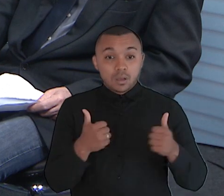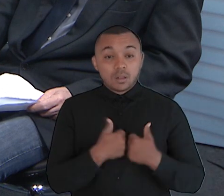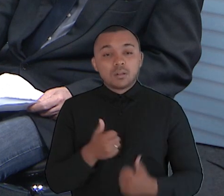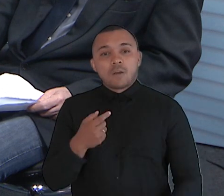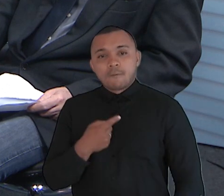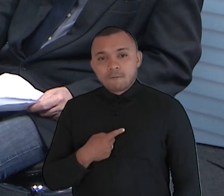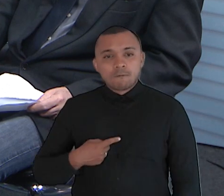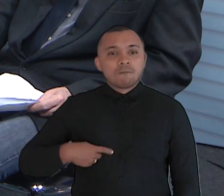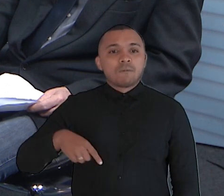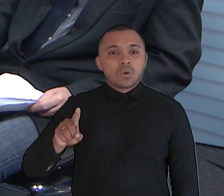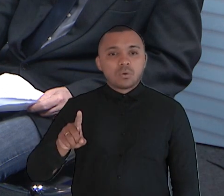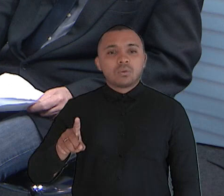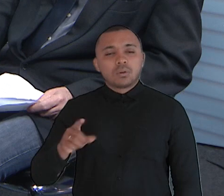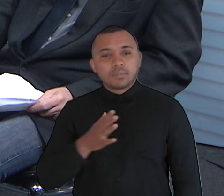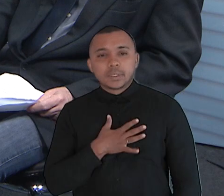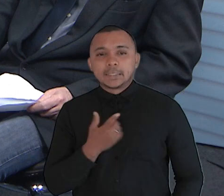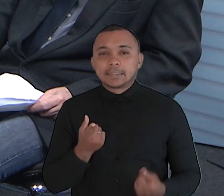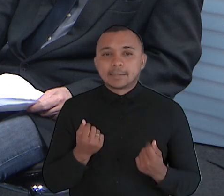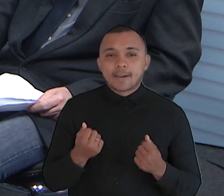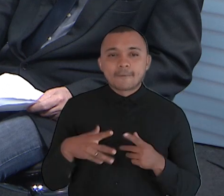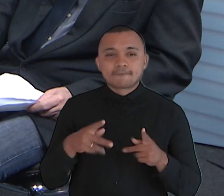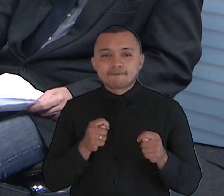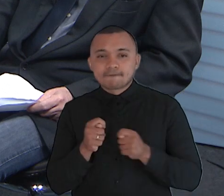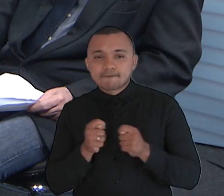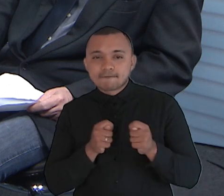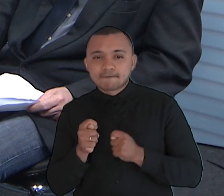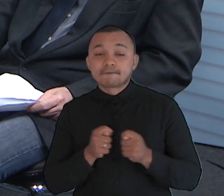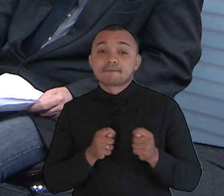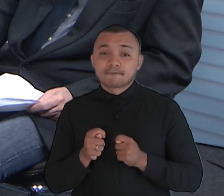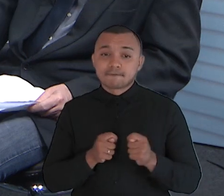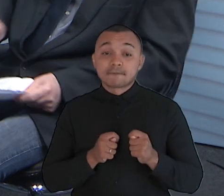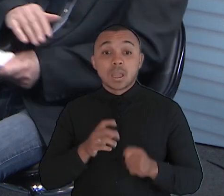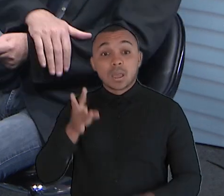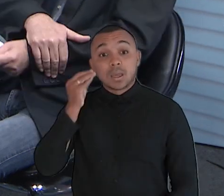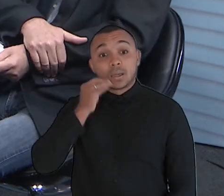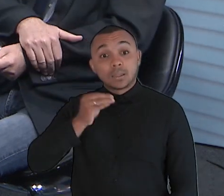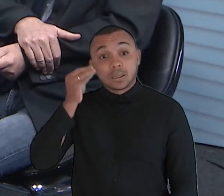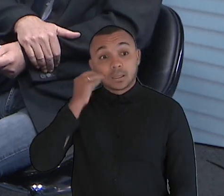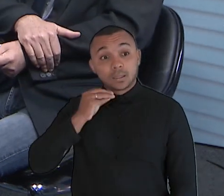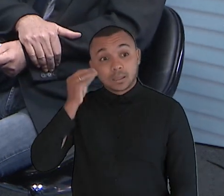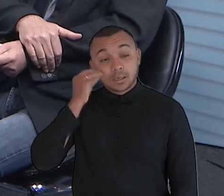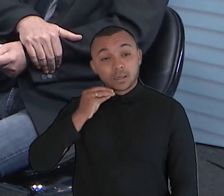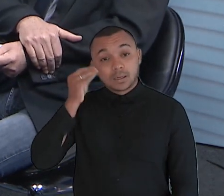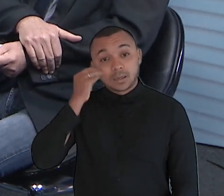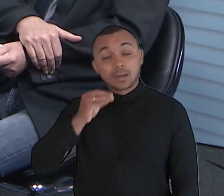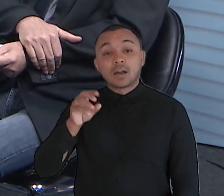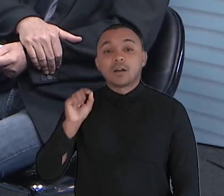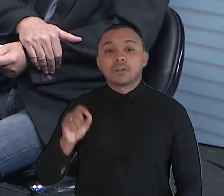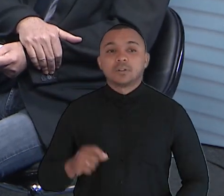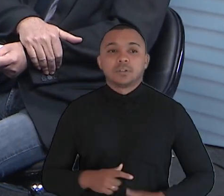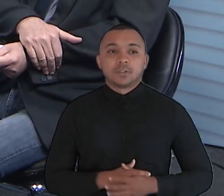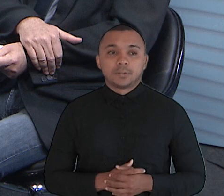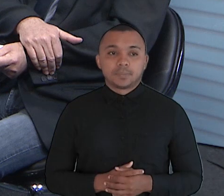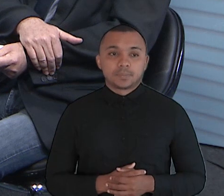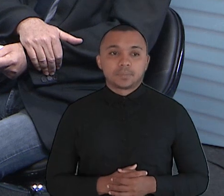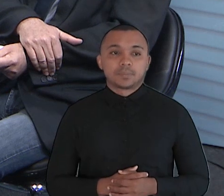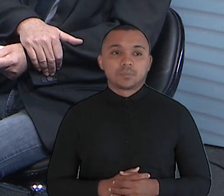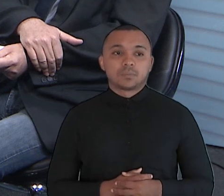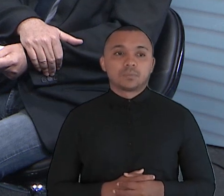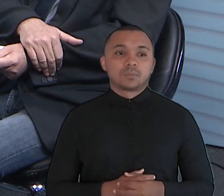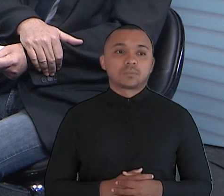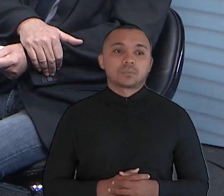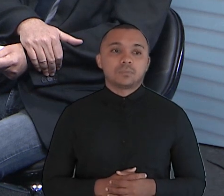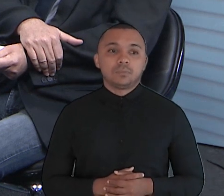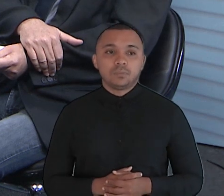eu levava lá o trocadinho da passagem e eu tentava, ainda garoto pequeno, meu